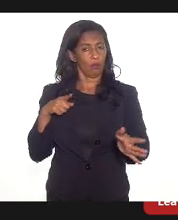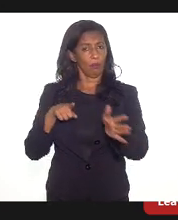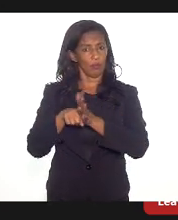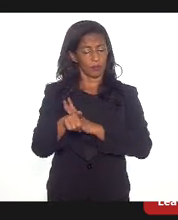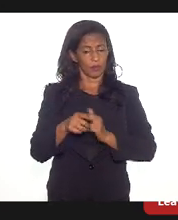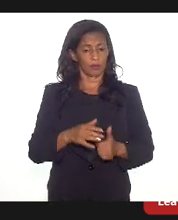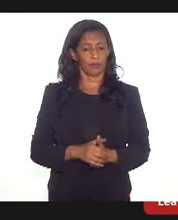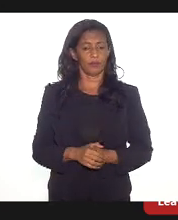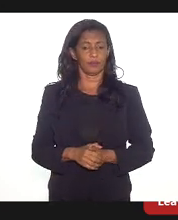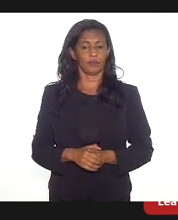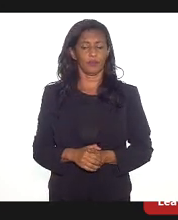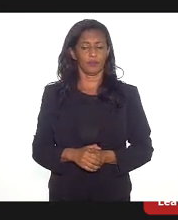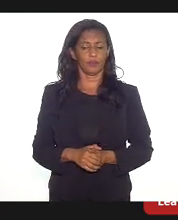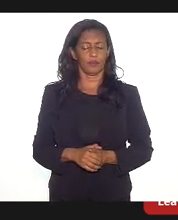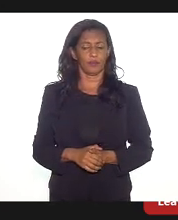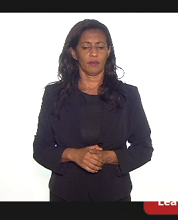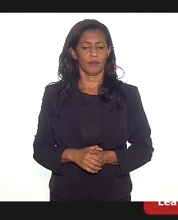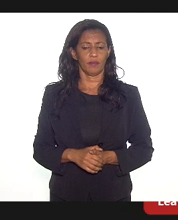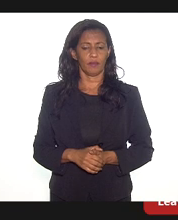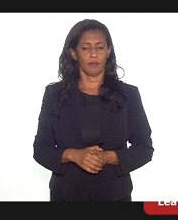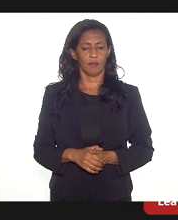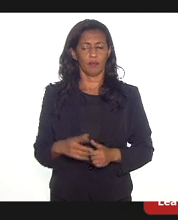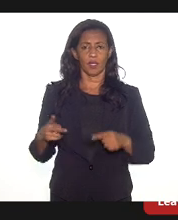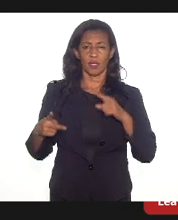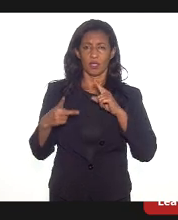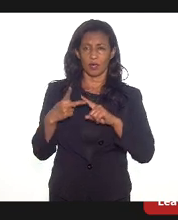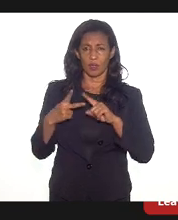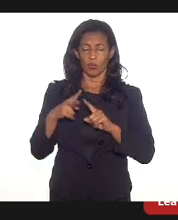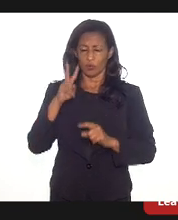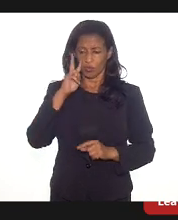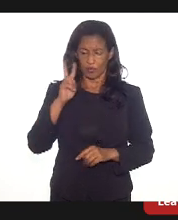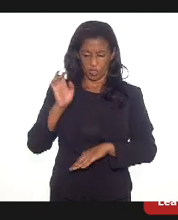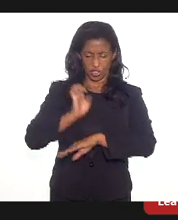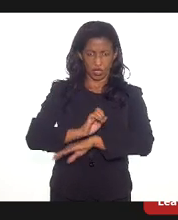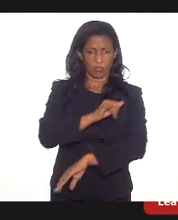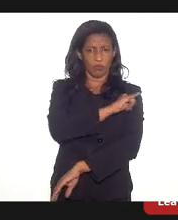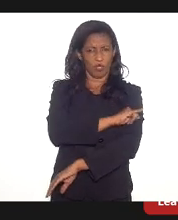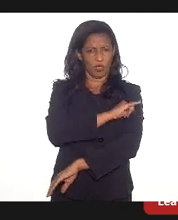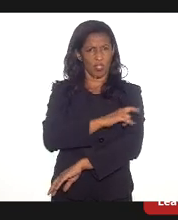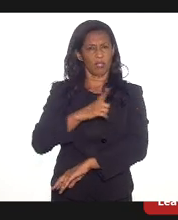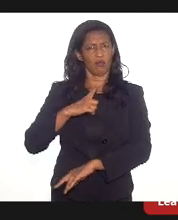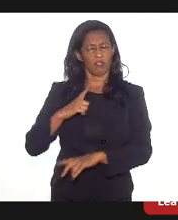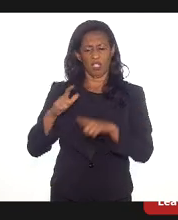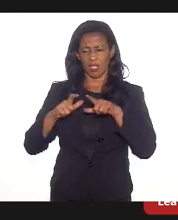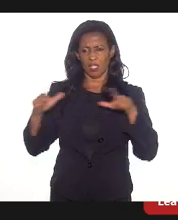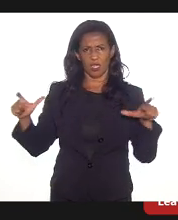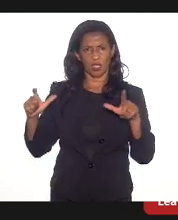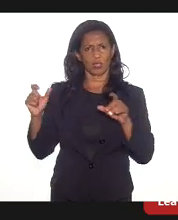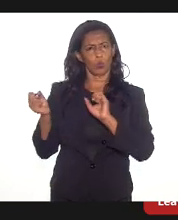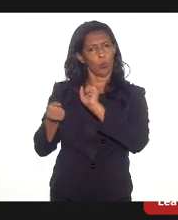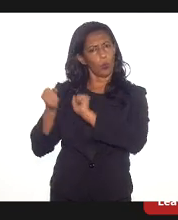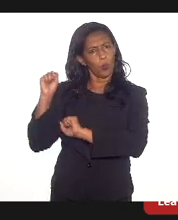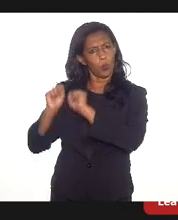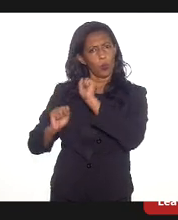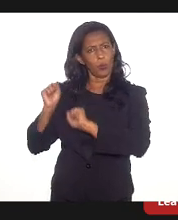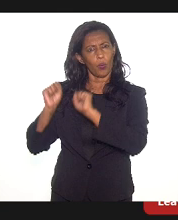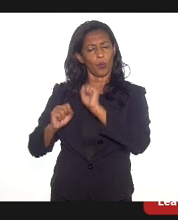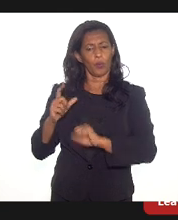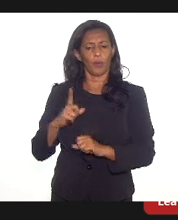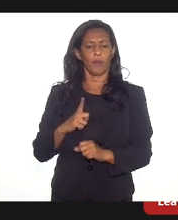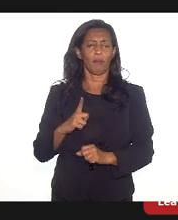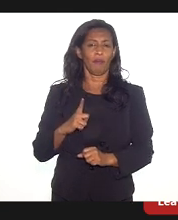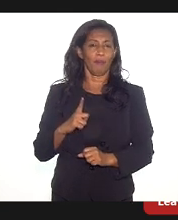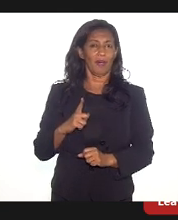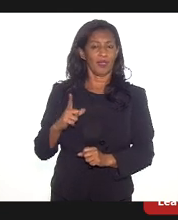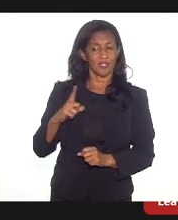Segundo, é que a gente vê que no Estado do Rio de Janeiro a gente até tem algumas grandes indústrias, mas a gente padece